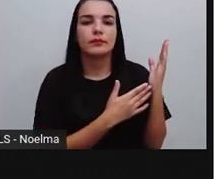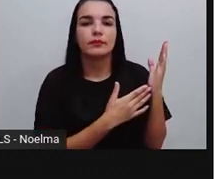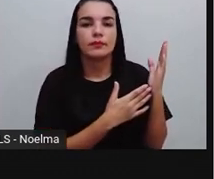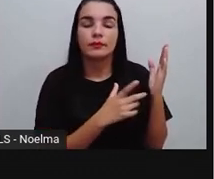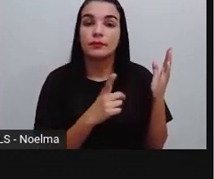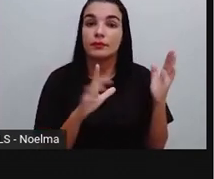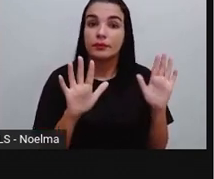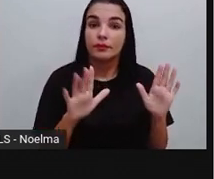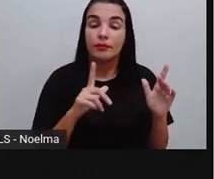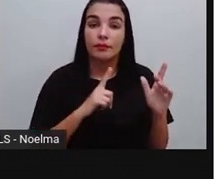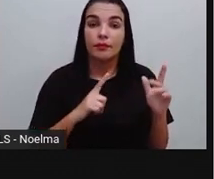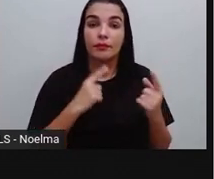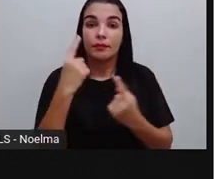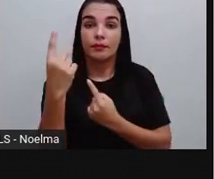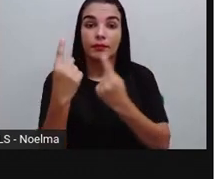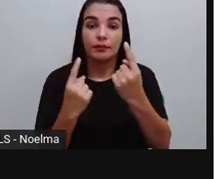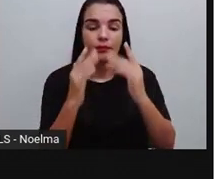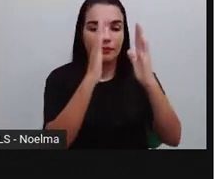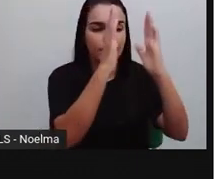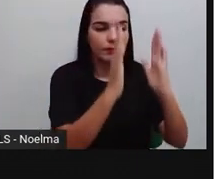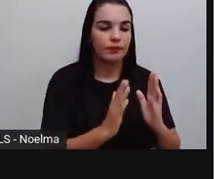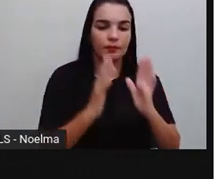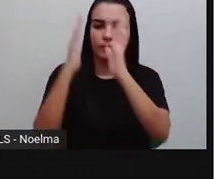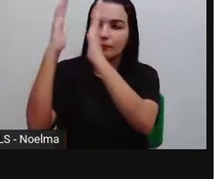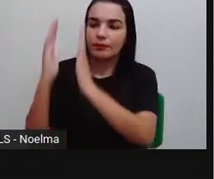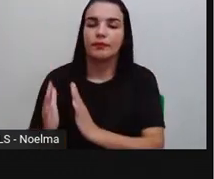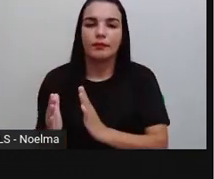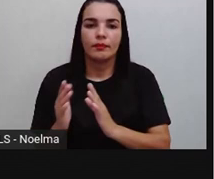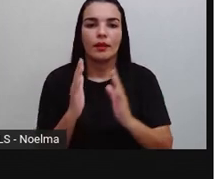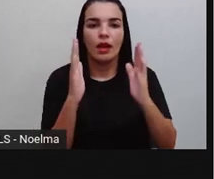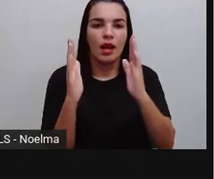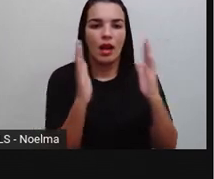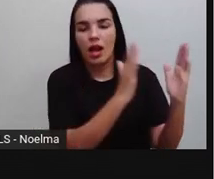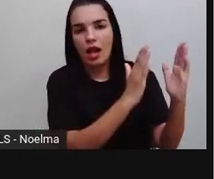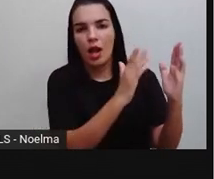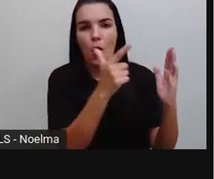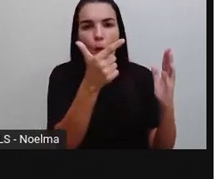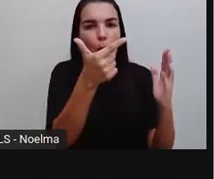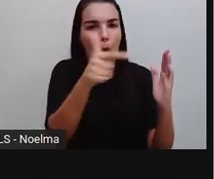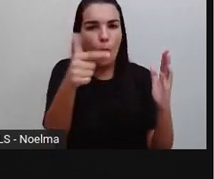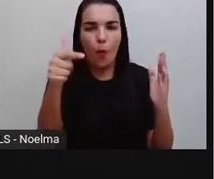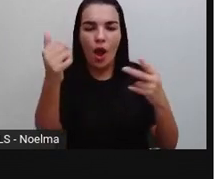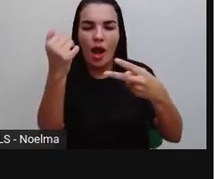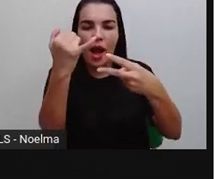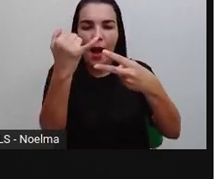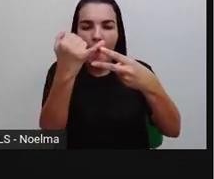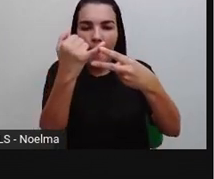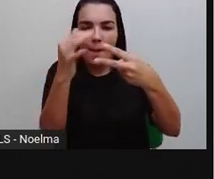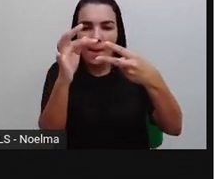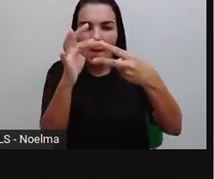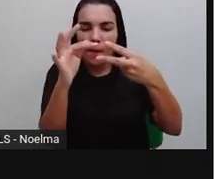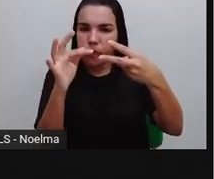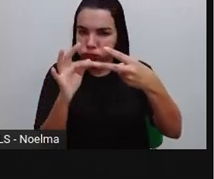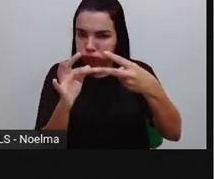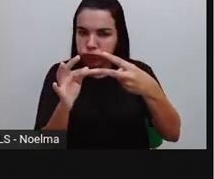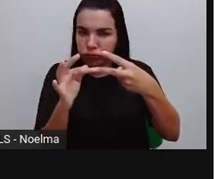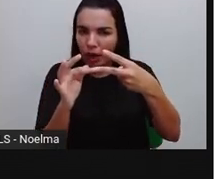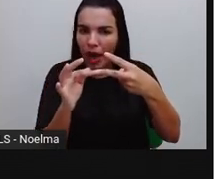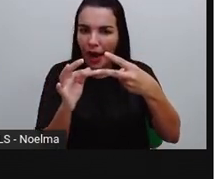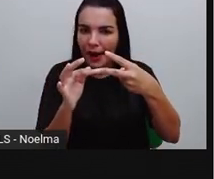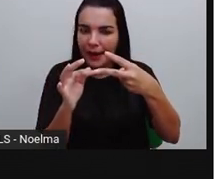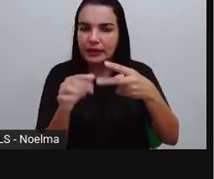aqui nós temos algumas figuras, essas figuras, elas estão classificadas aqui em